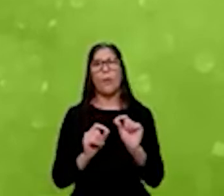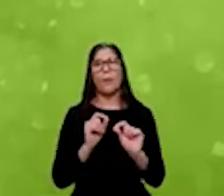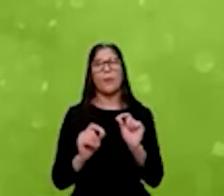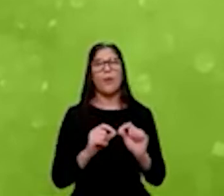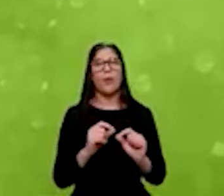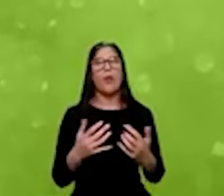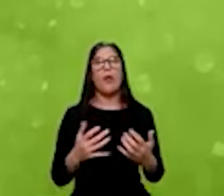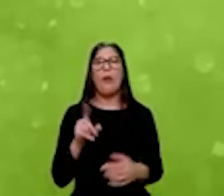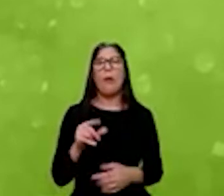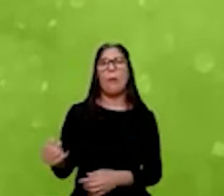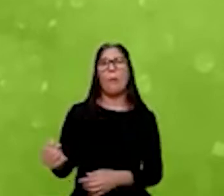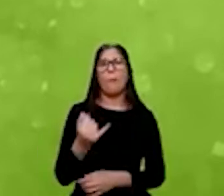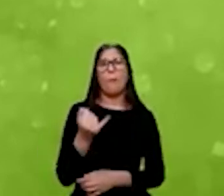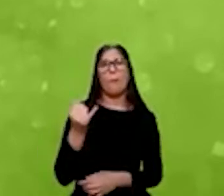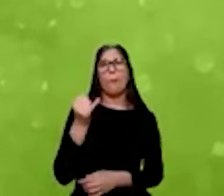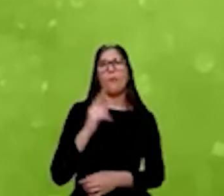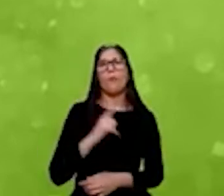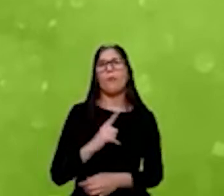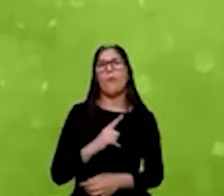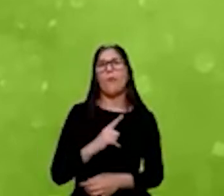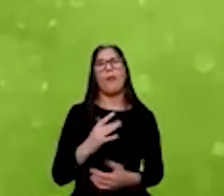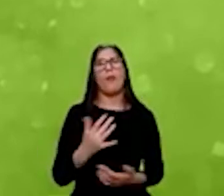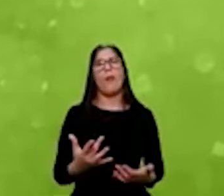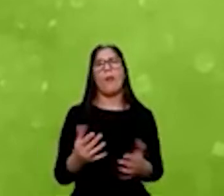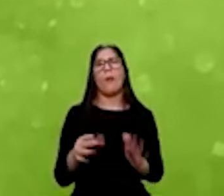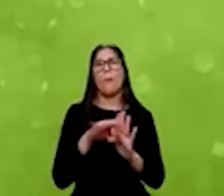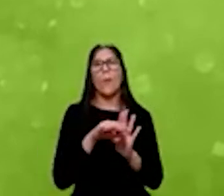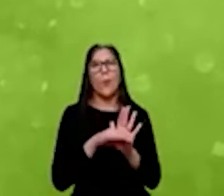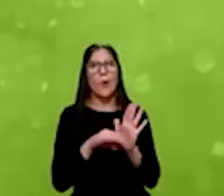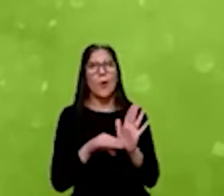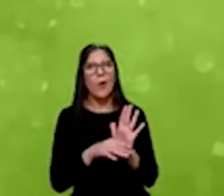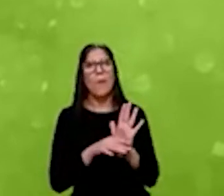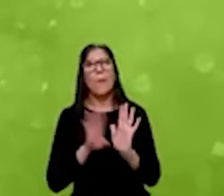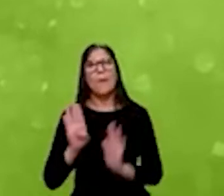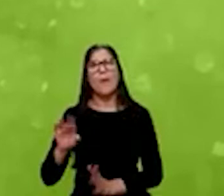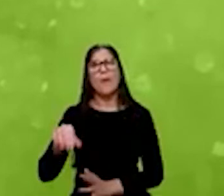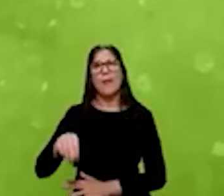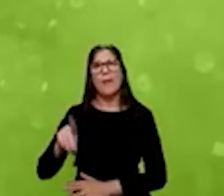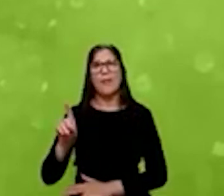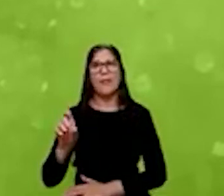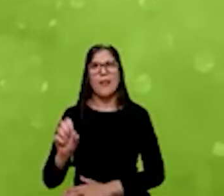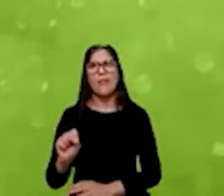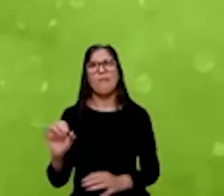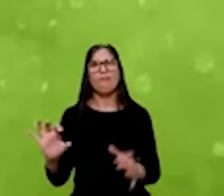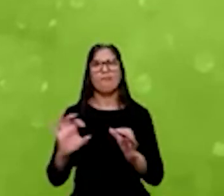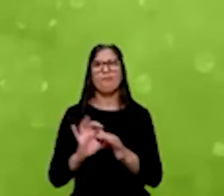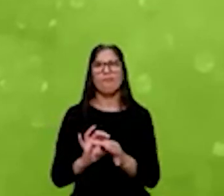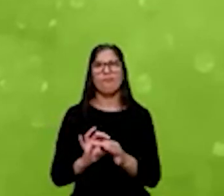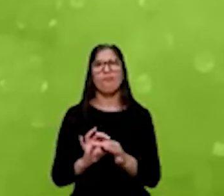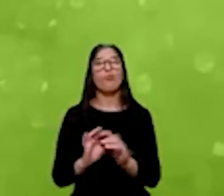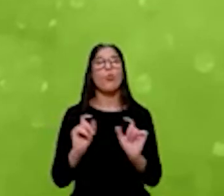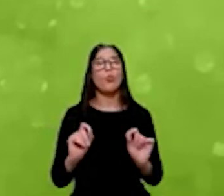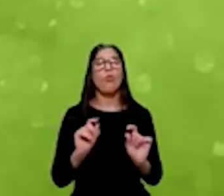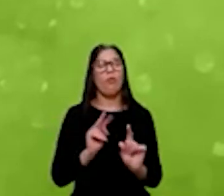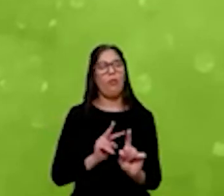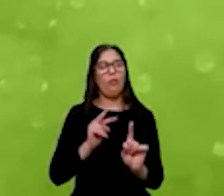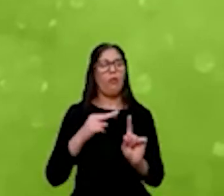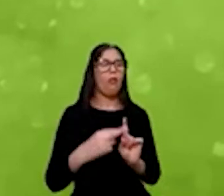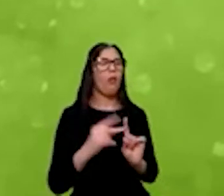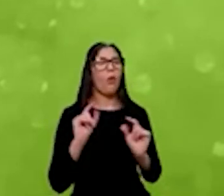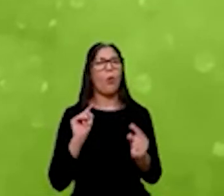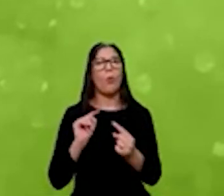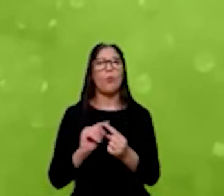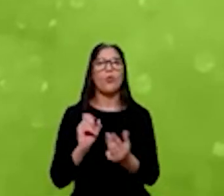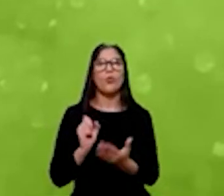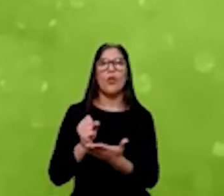importância de ter uma chancela do programa BNDES a um ecossistema que está olhando, sim, para ajudar esses negócios a